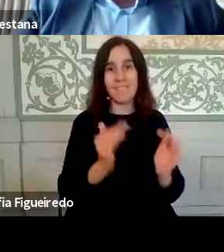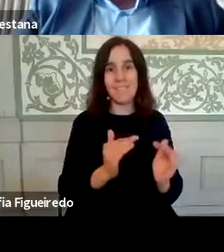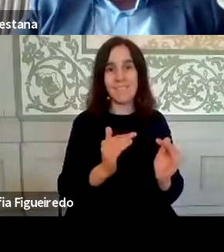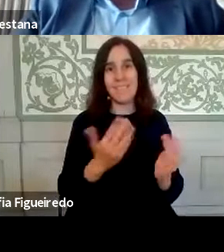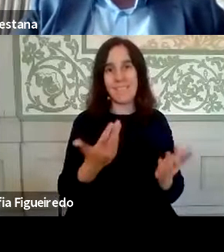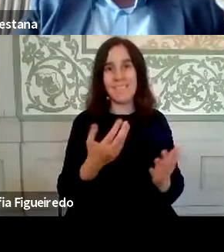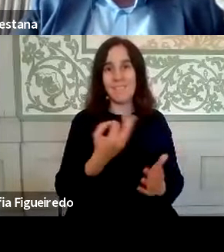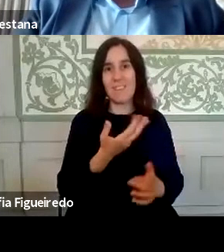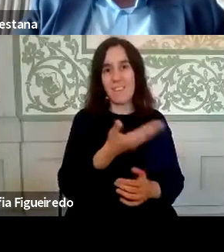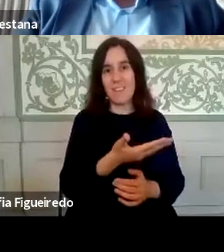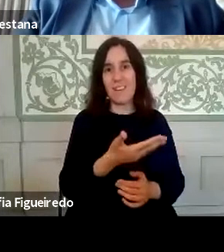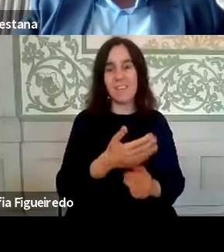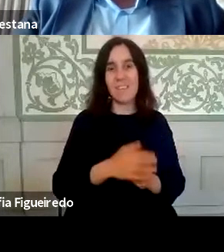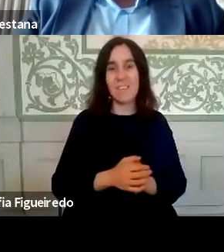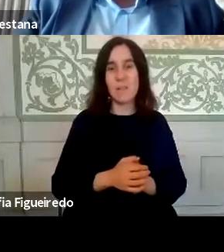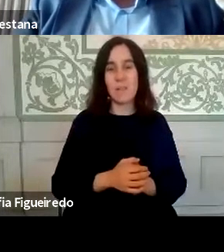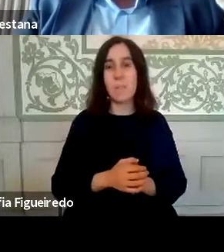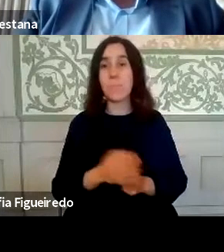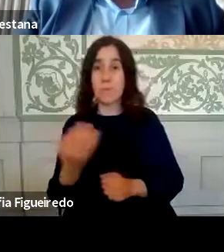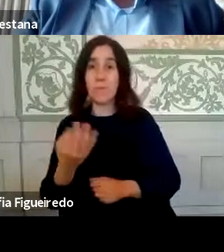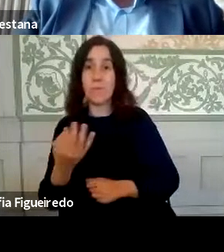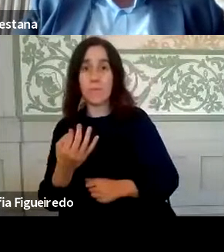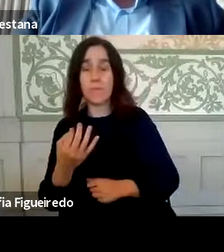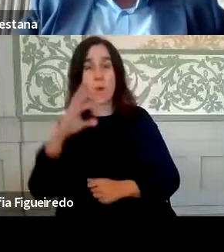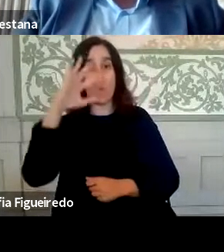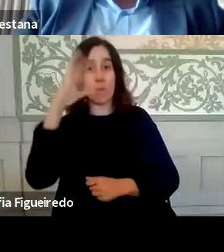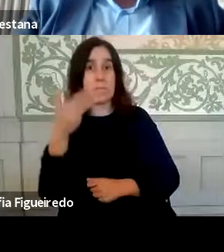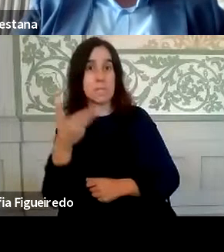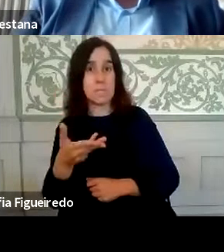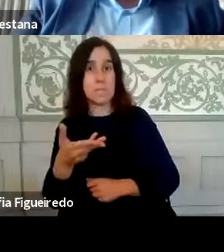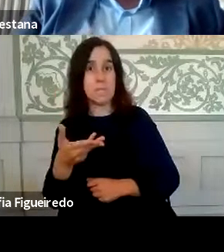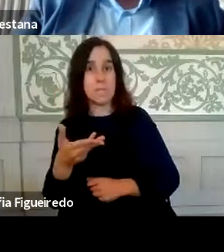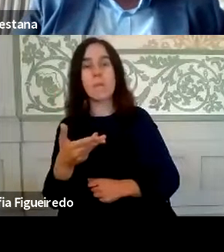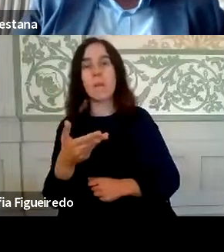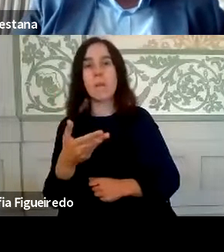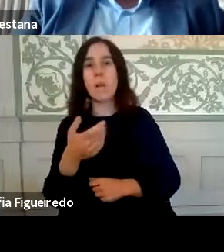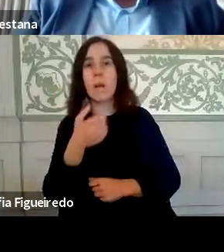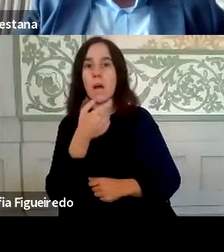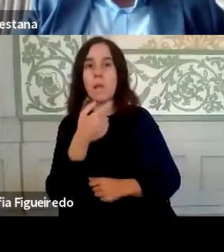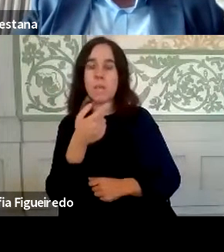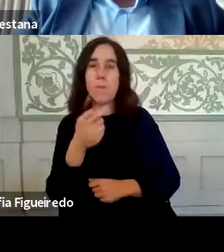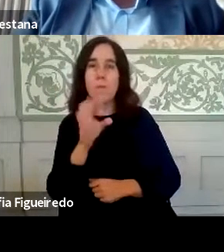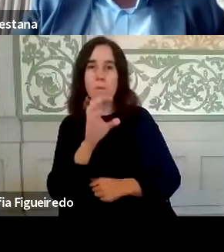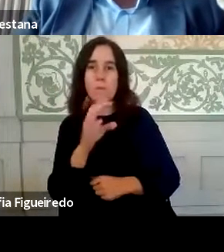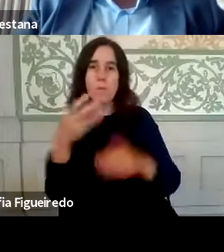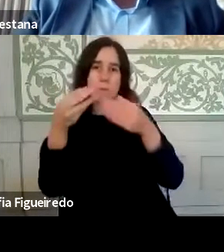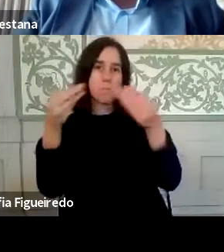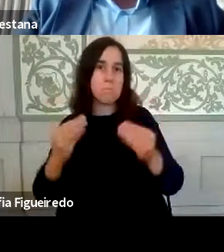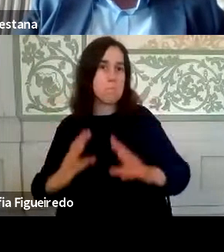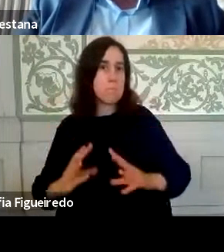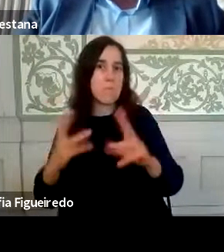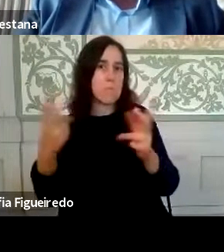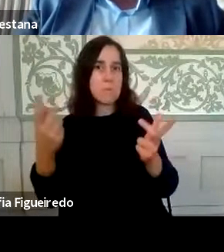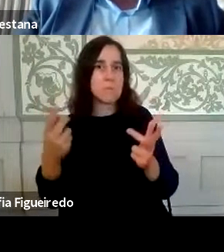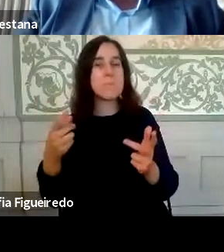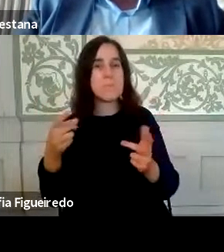precisamente, eu acho que isso acontecerá assim até o desenvolvimento de plataformas, se calhar podemos começar a pensar